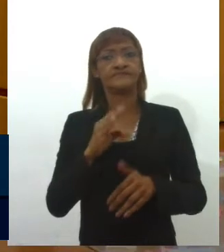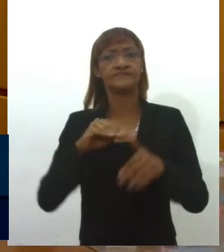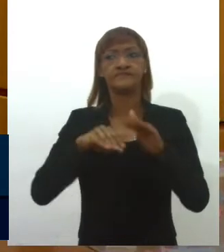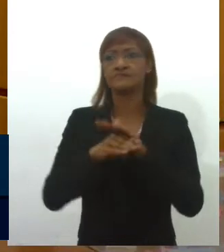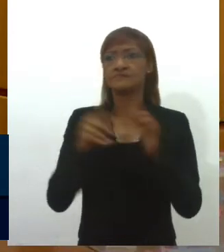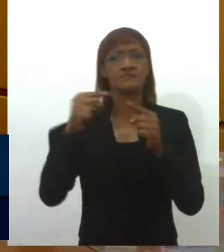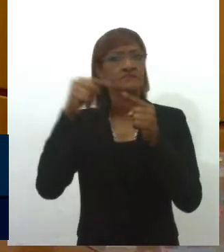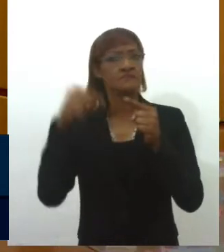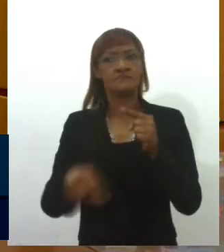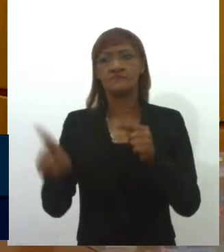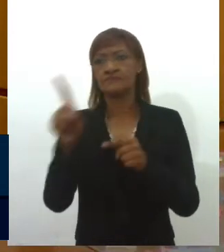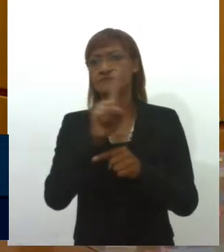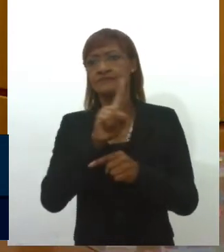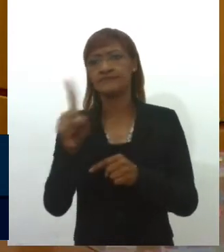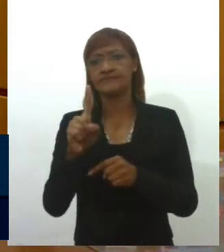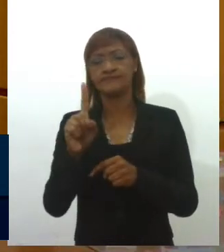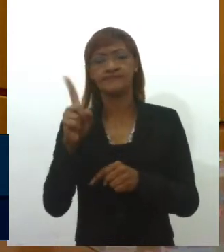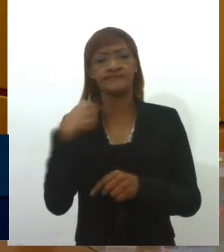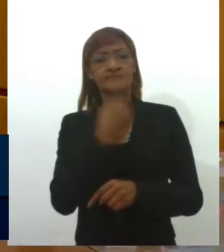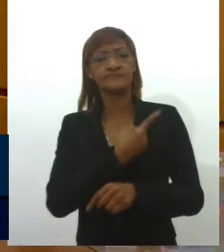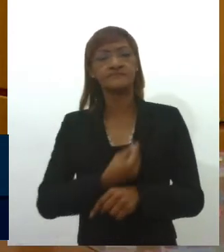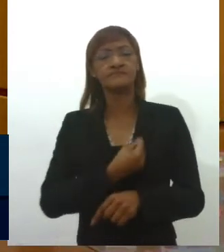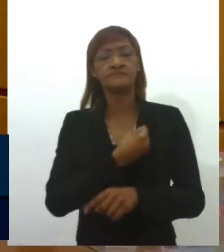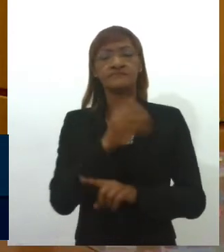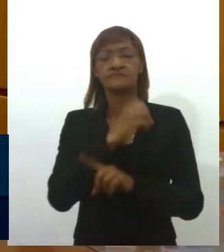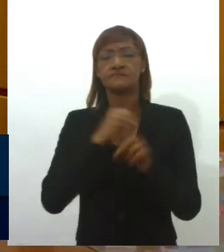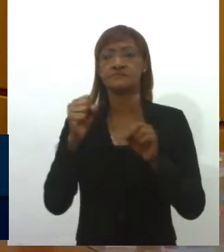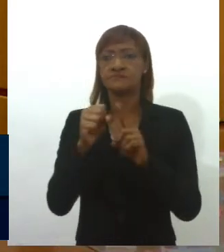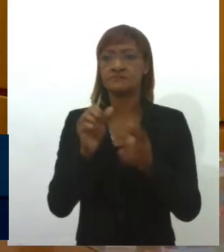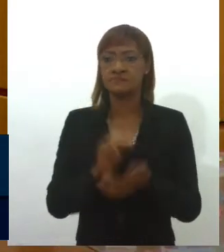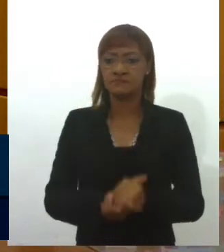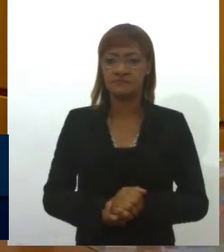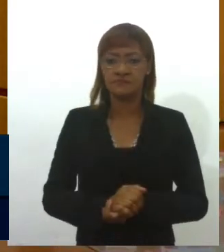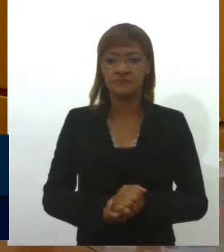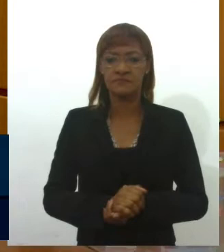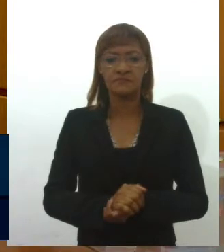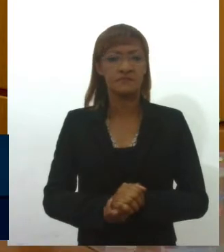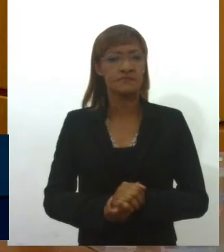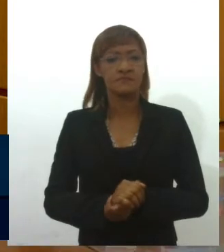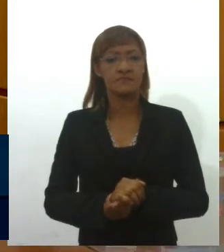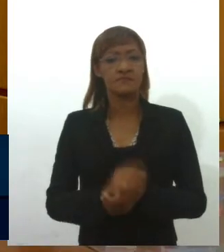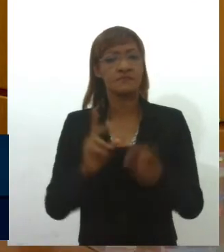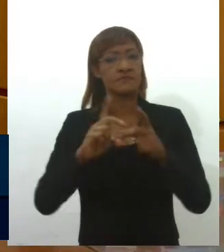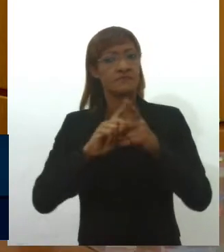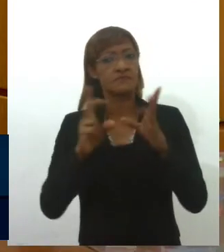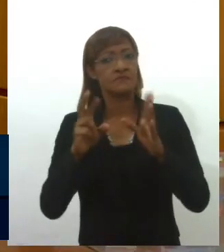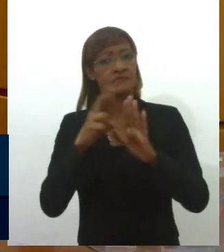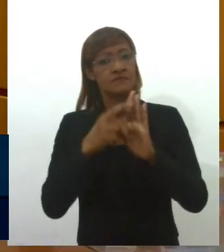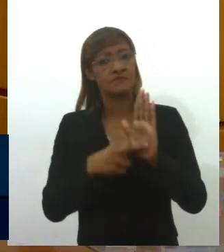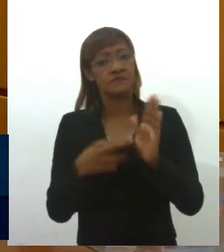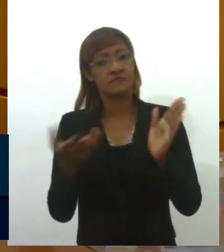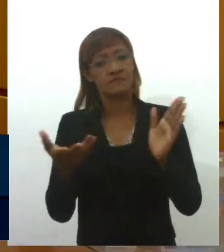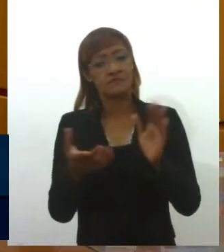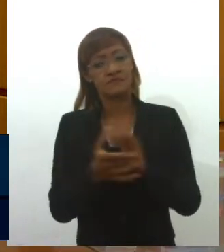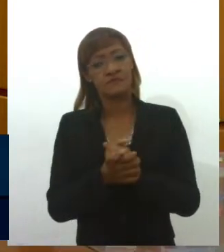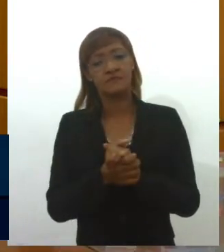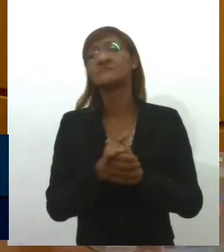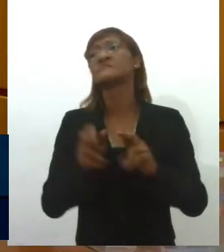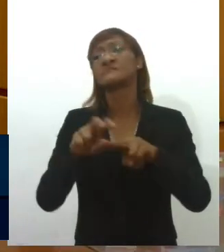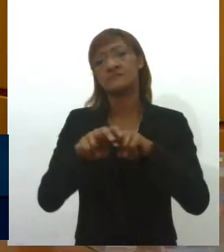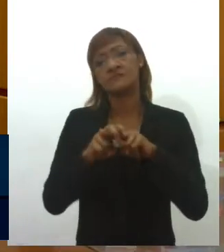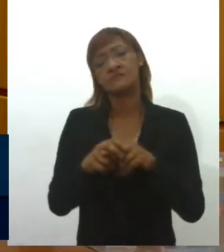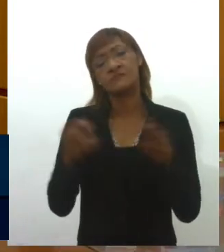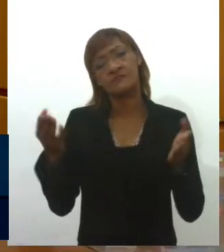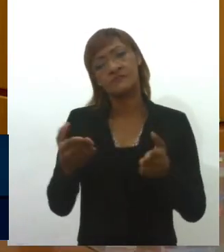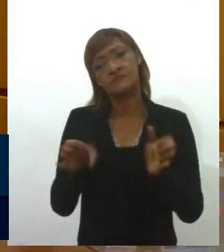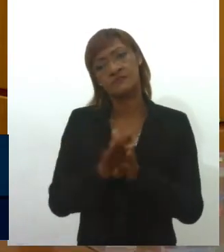dentro da marcha civilizatória que nós defendemos e nem dentro do regime democrático. Por isso, eu me senti na obrigação de vir